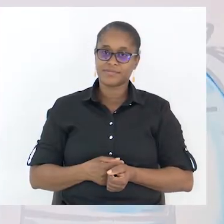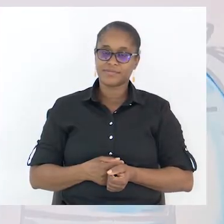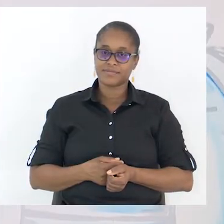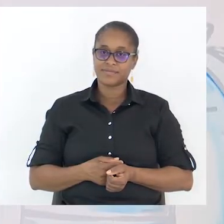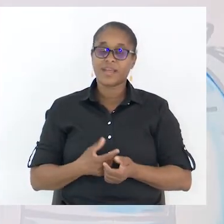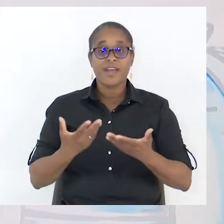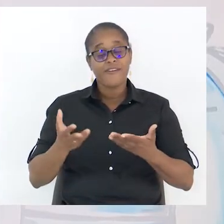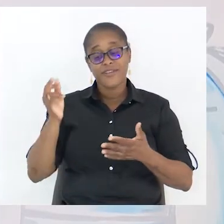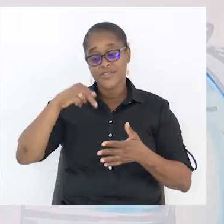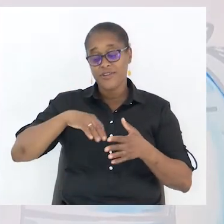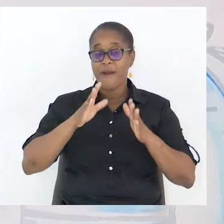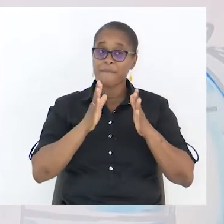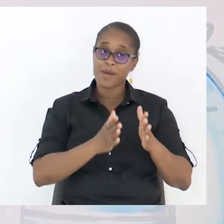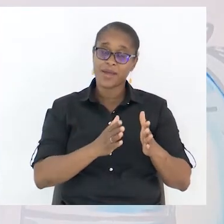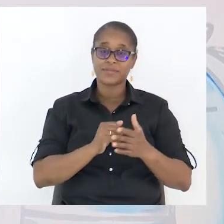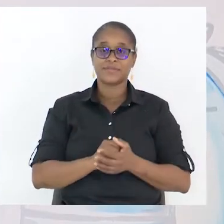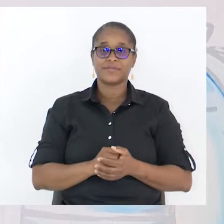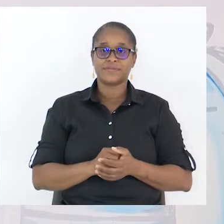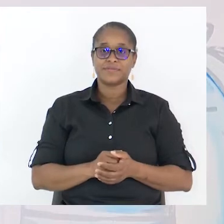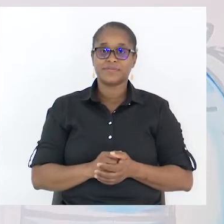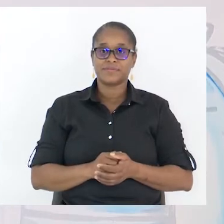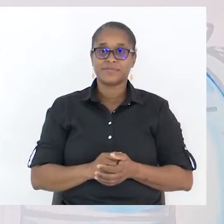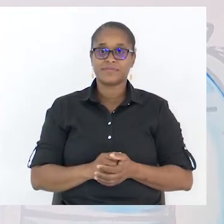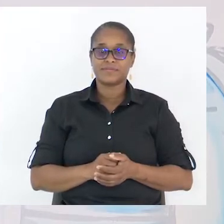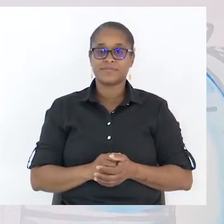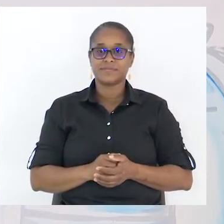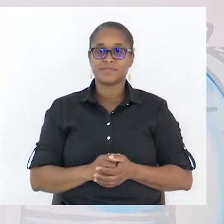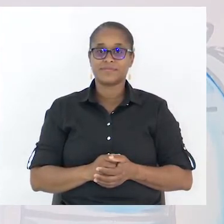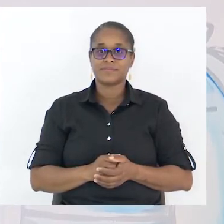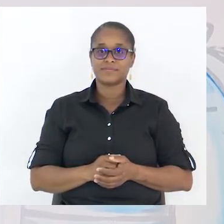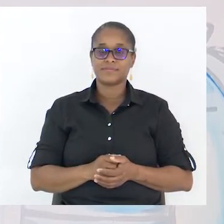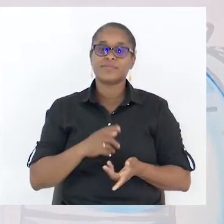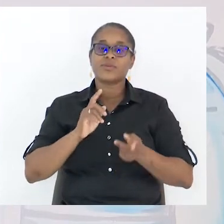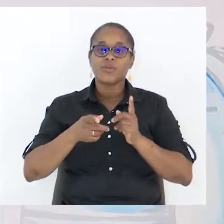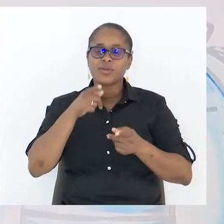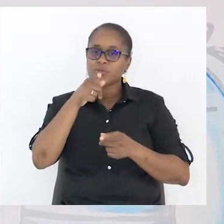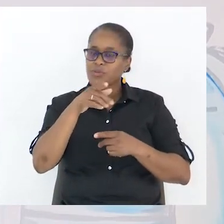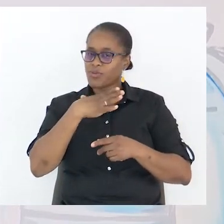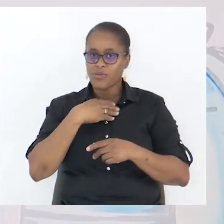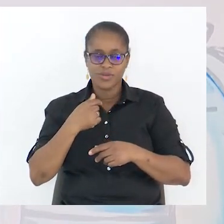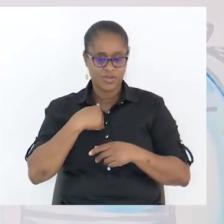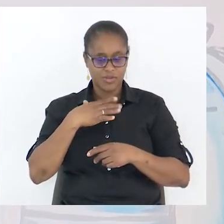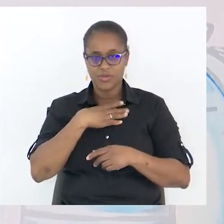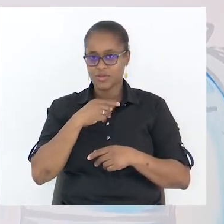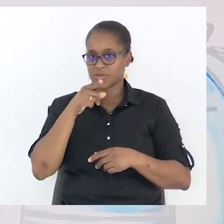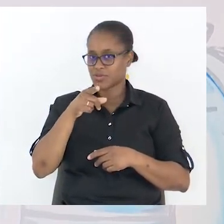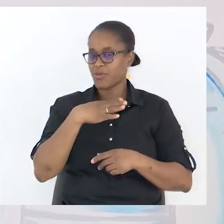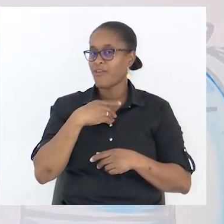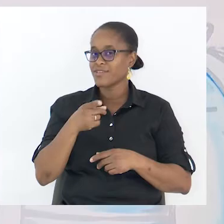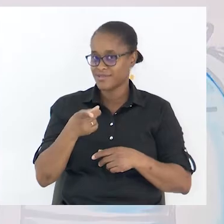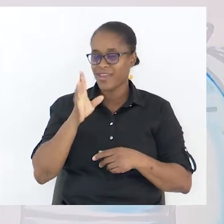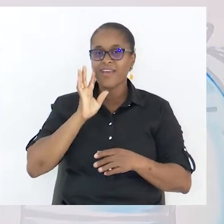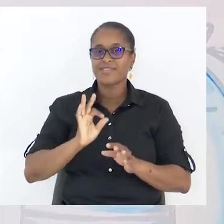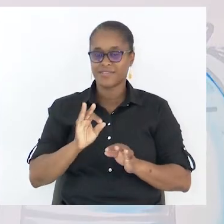Chegou à parte que é aquilo que tu não gostas, que eu gosto e que tu gostas. Não é assim?